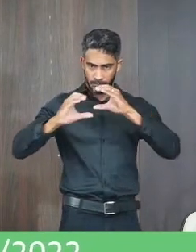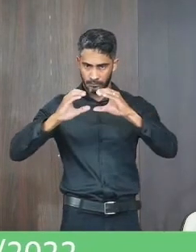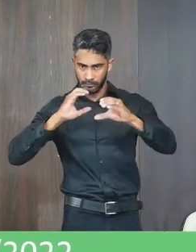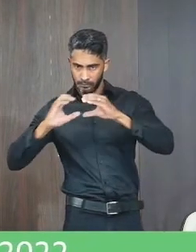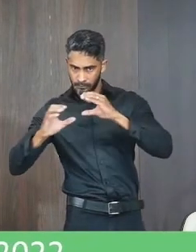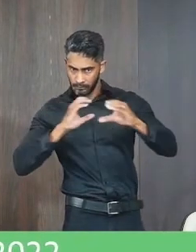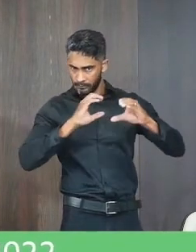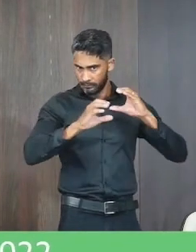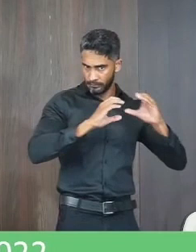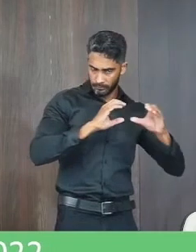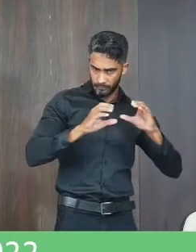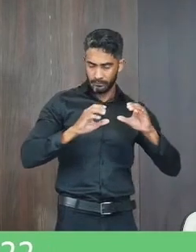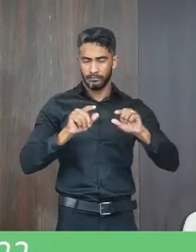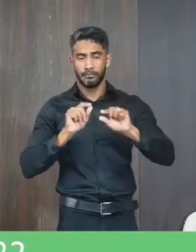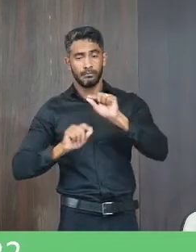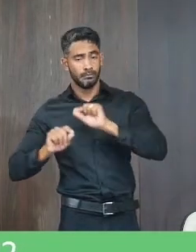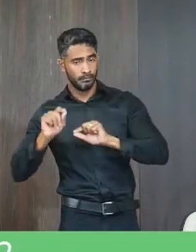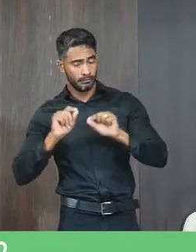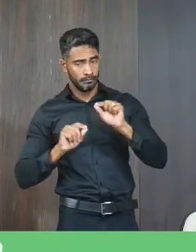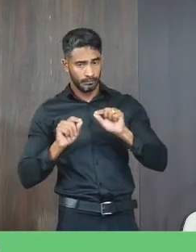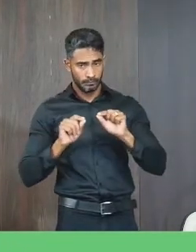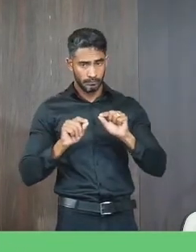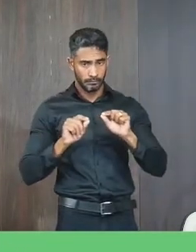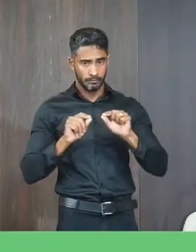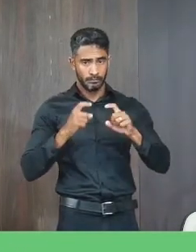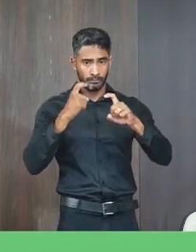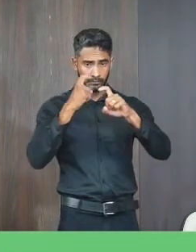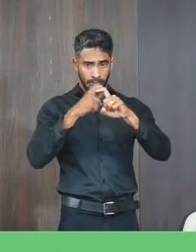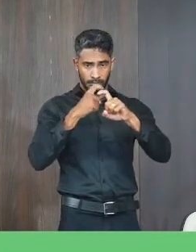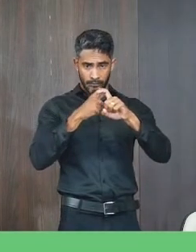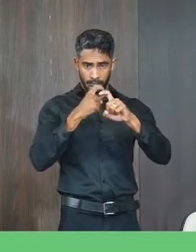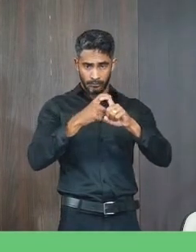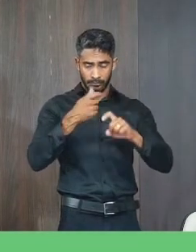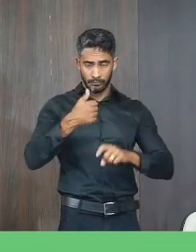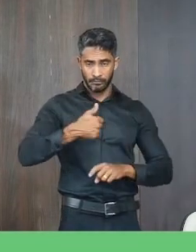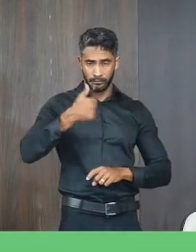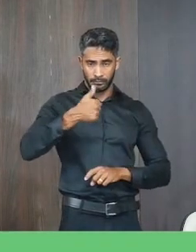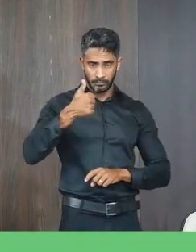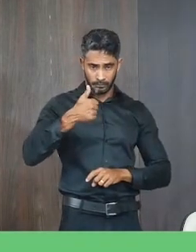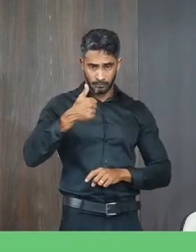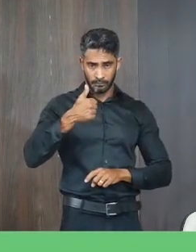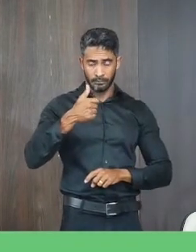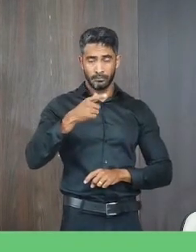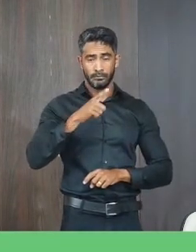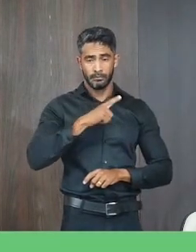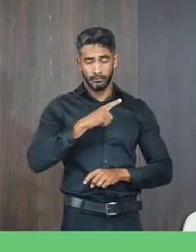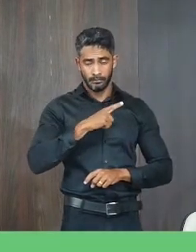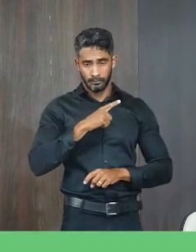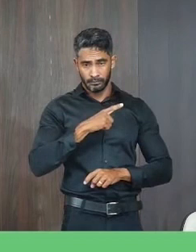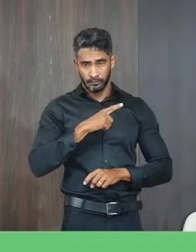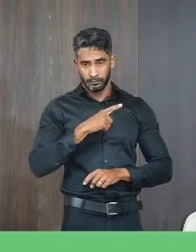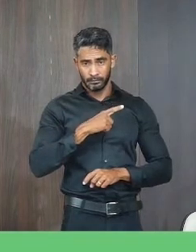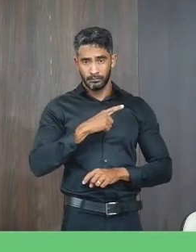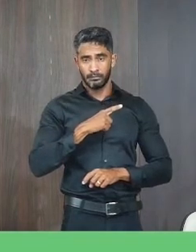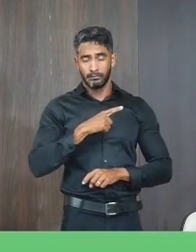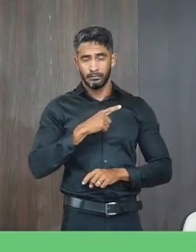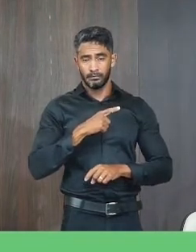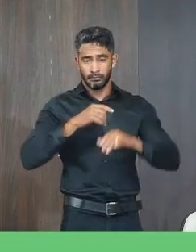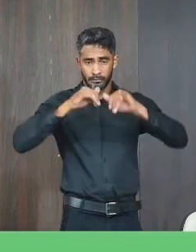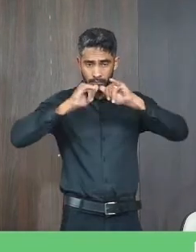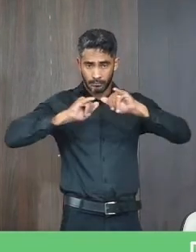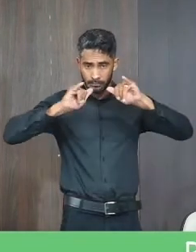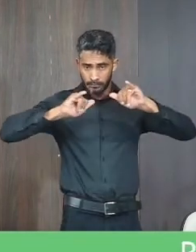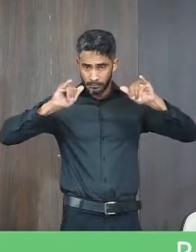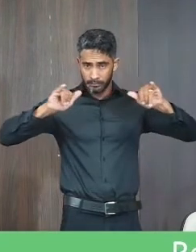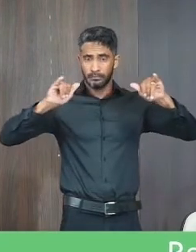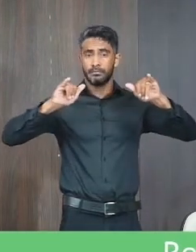órgão correlato que, inciso 1º, atenham-se quanto da publicidade dos